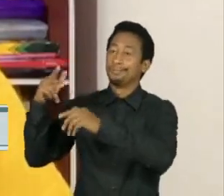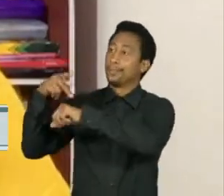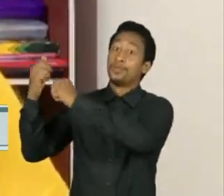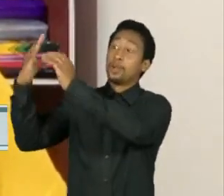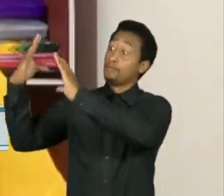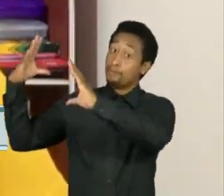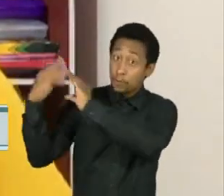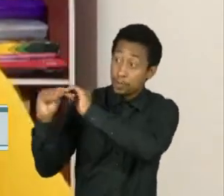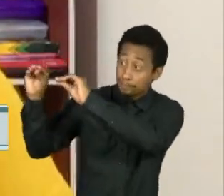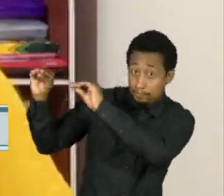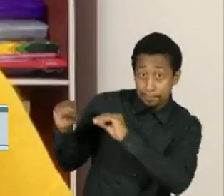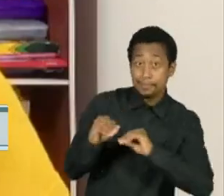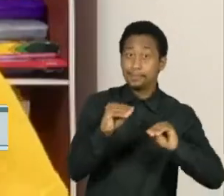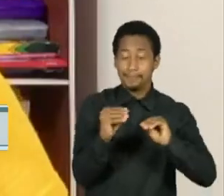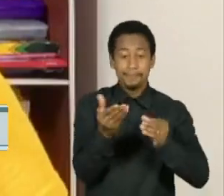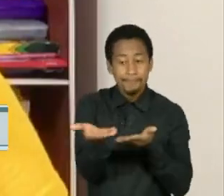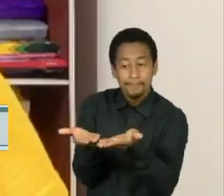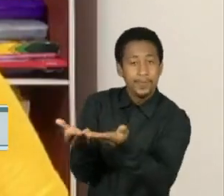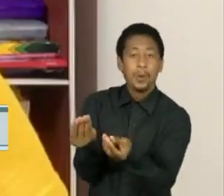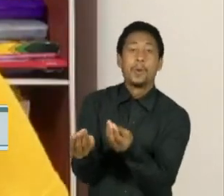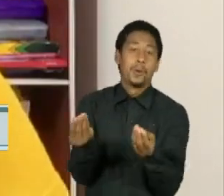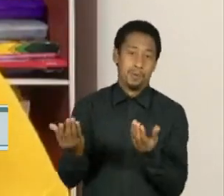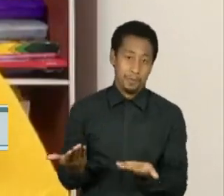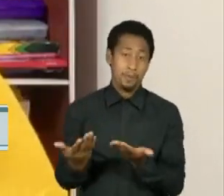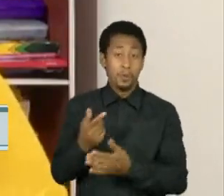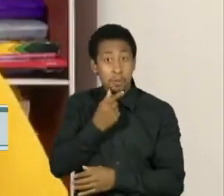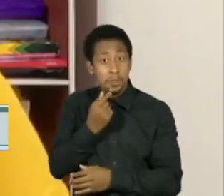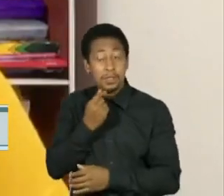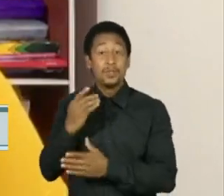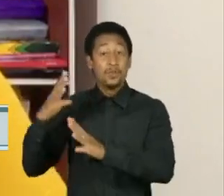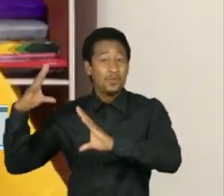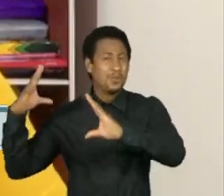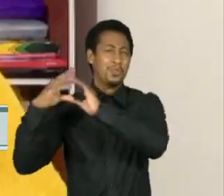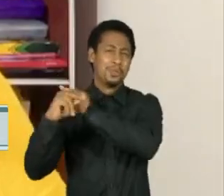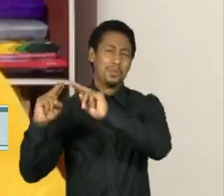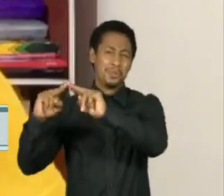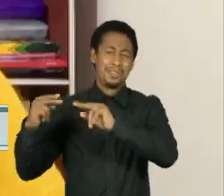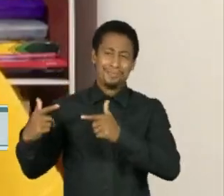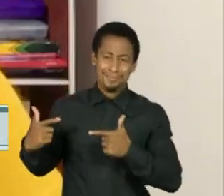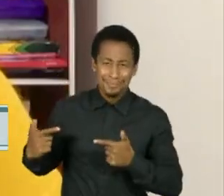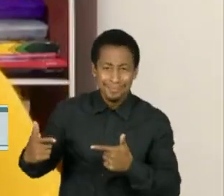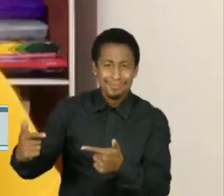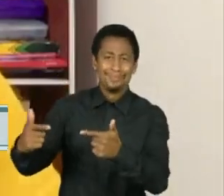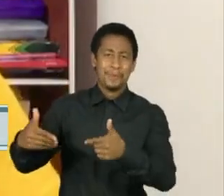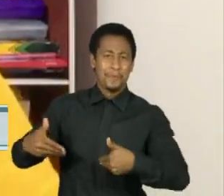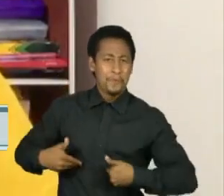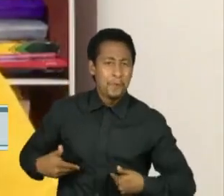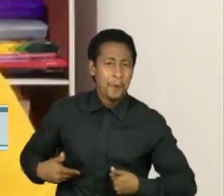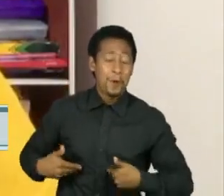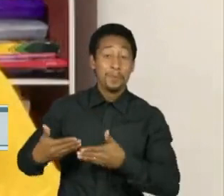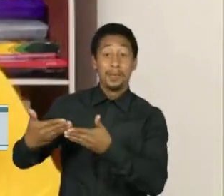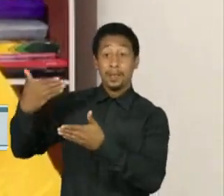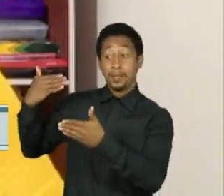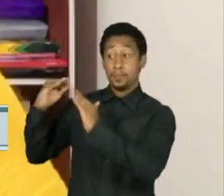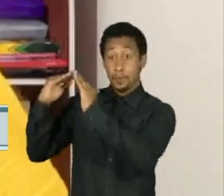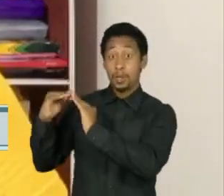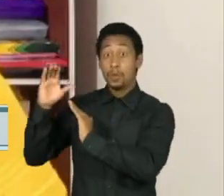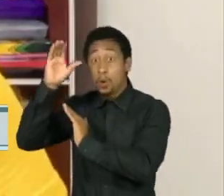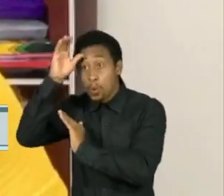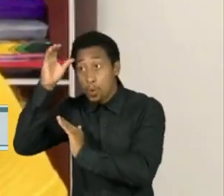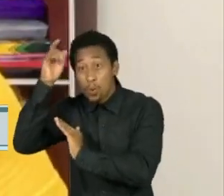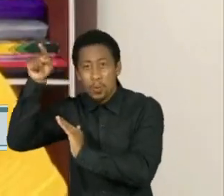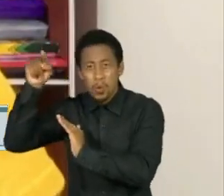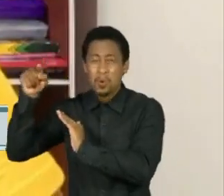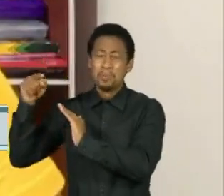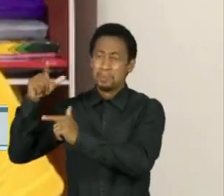e veio para o Brasil adolescente, fugindo da guerra do Congo, fugindo da fome e do desespero que o povo congolês está